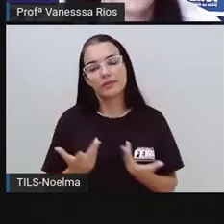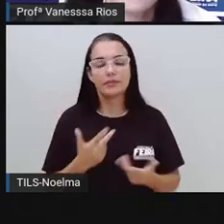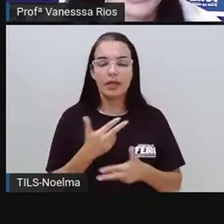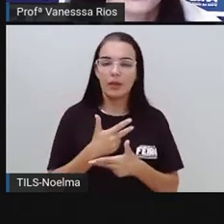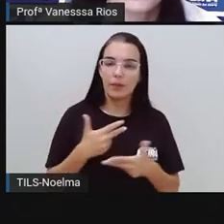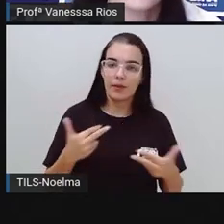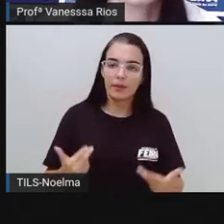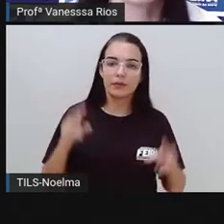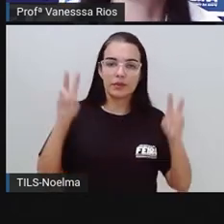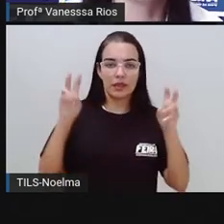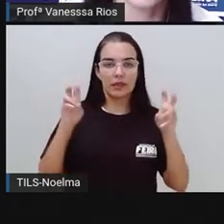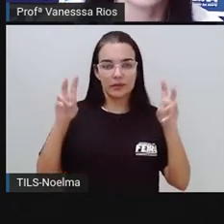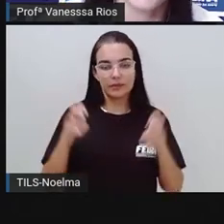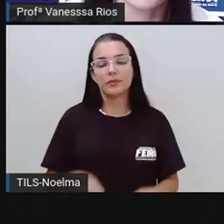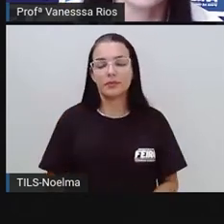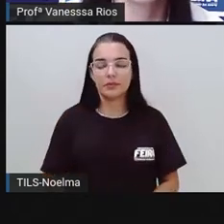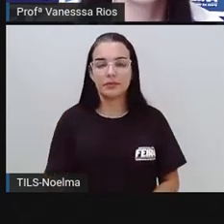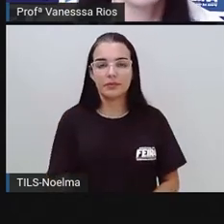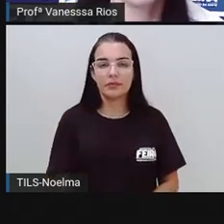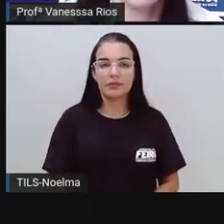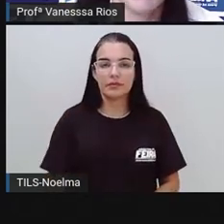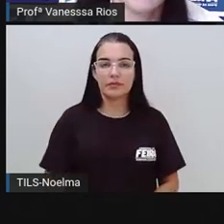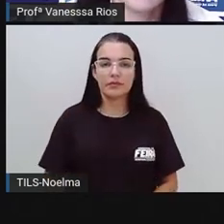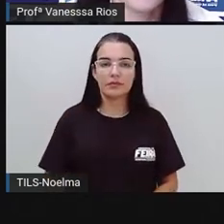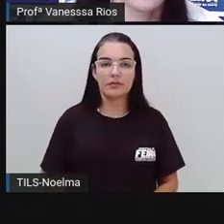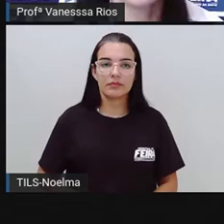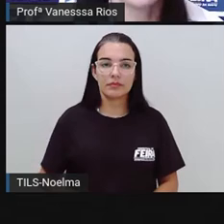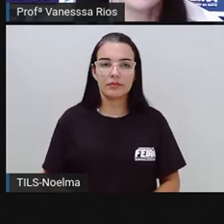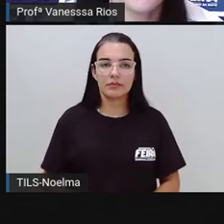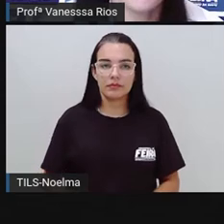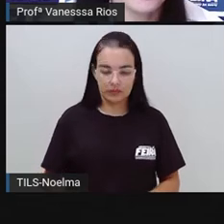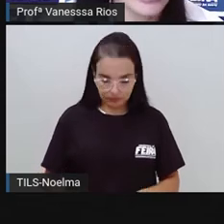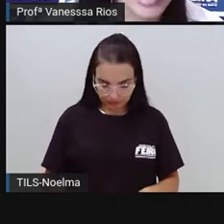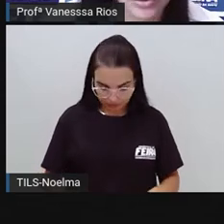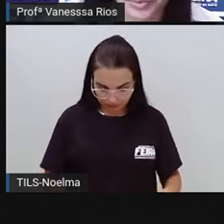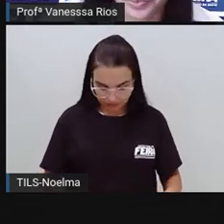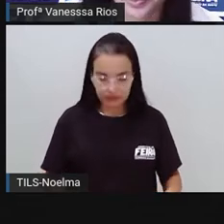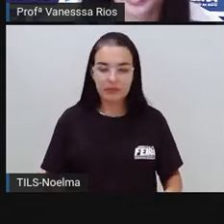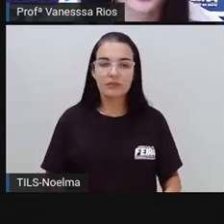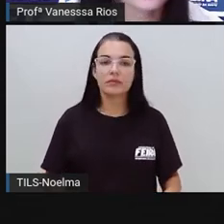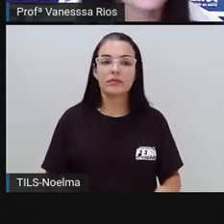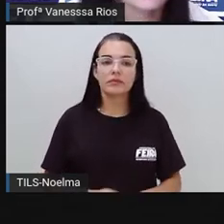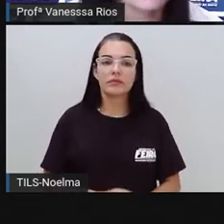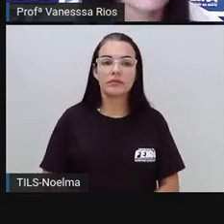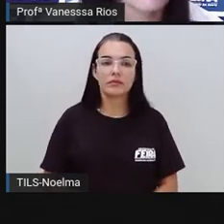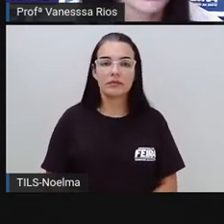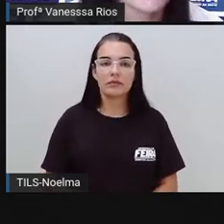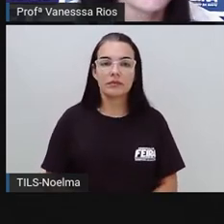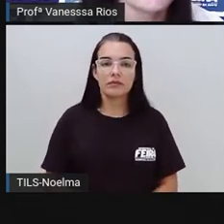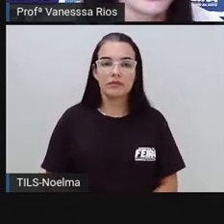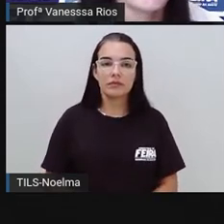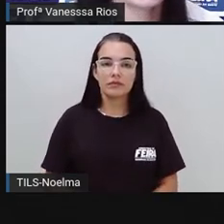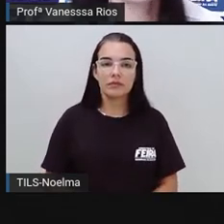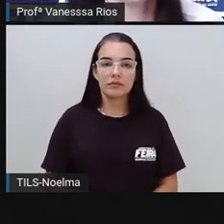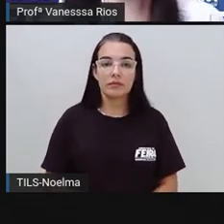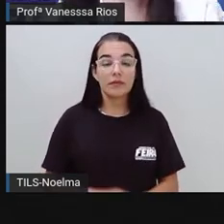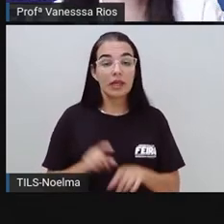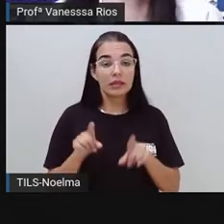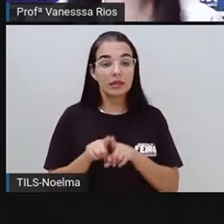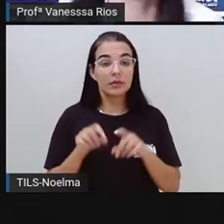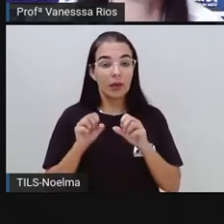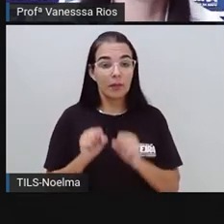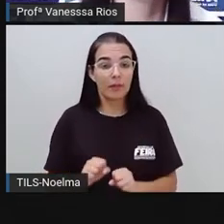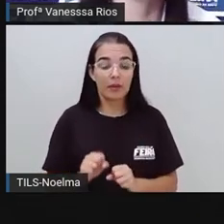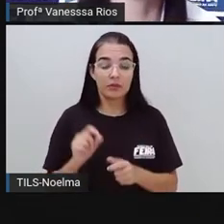determinado tema, ou no caso aí, sobre o entrevistado. E aí elas podem